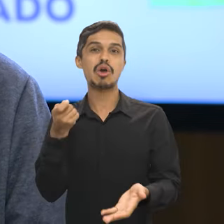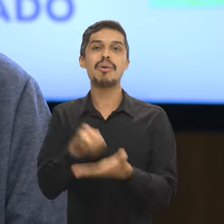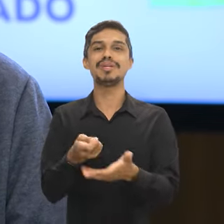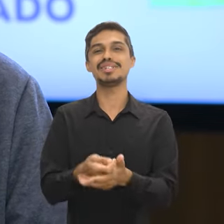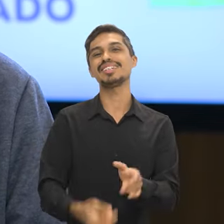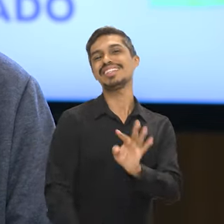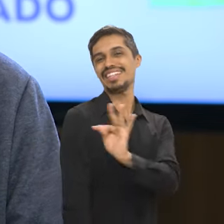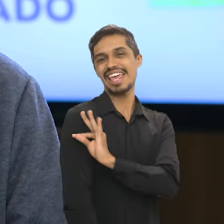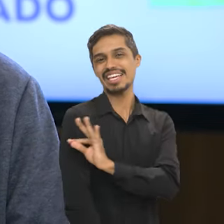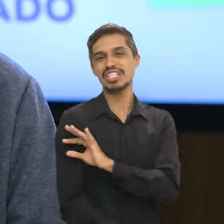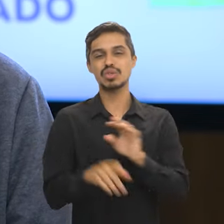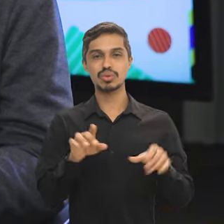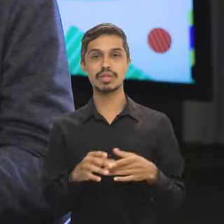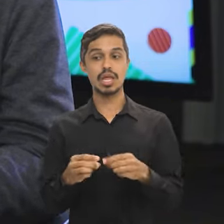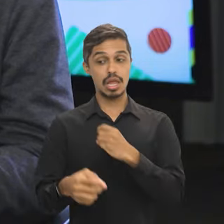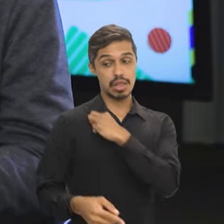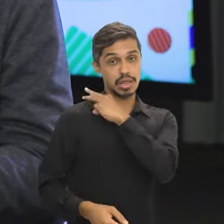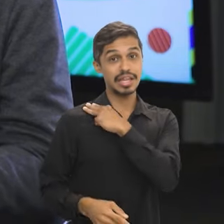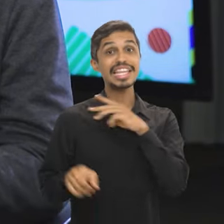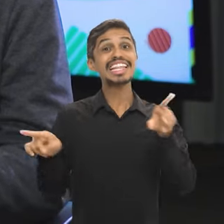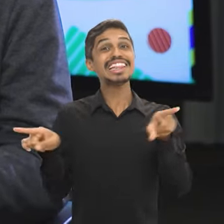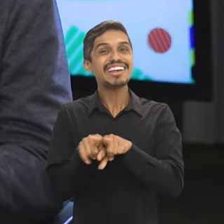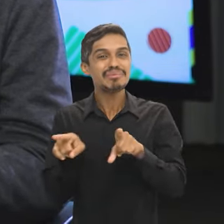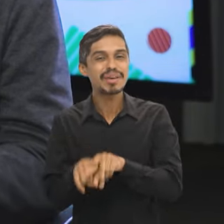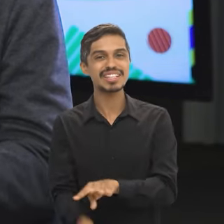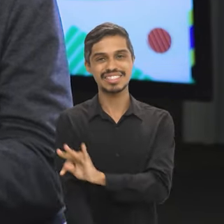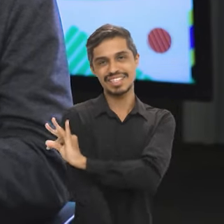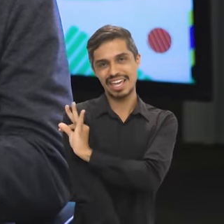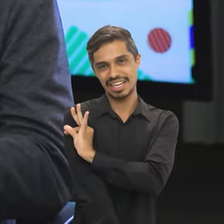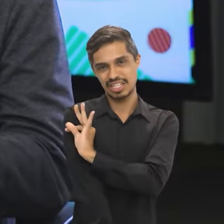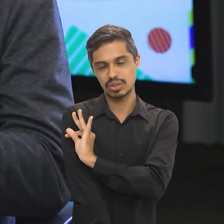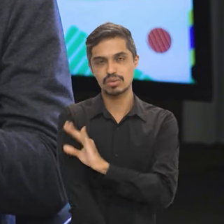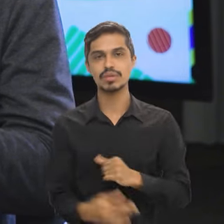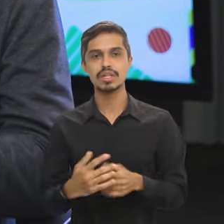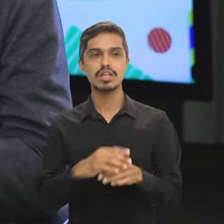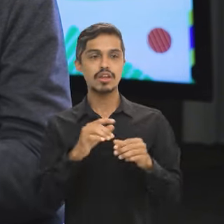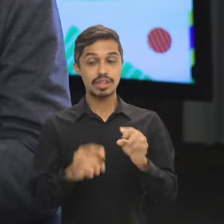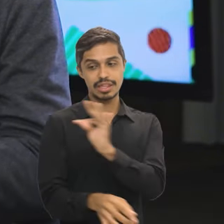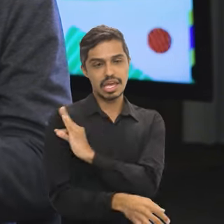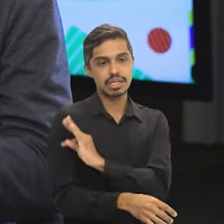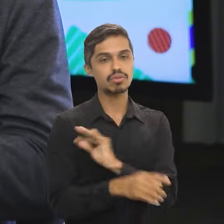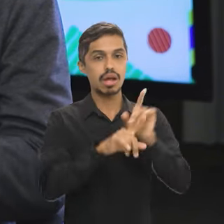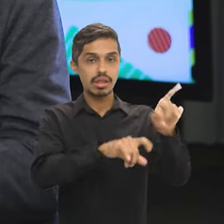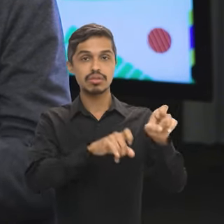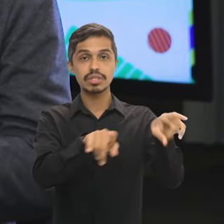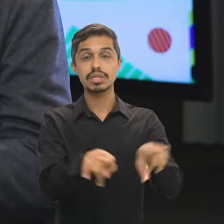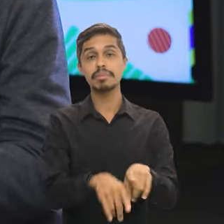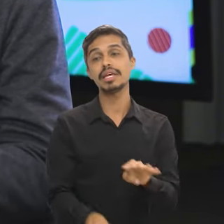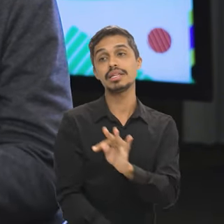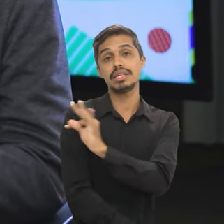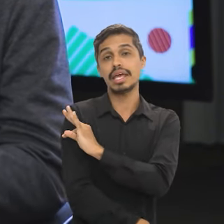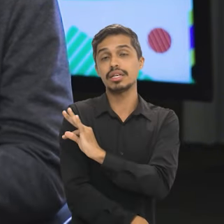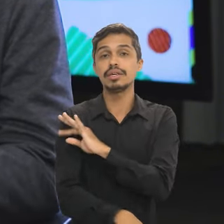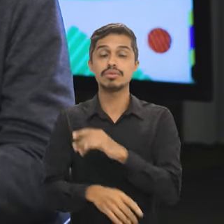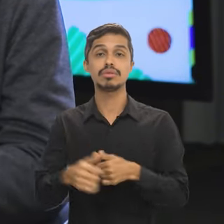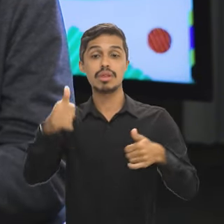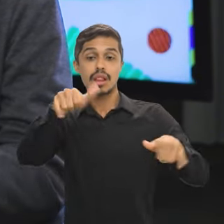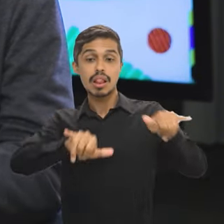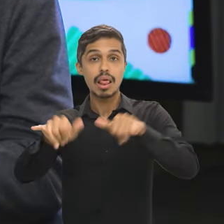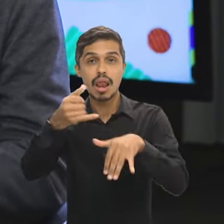É um nível médio, mas técnico. É o nível de técnico em agrícola e técnico laboratorial.